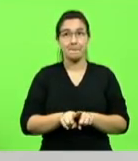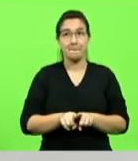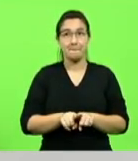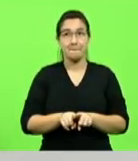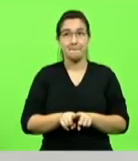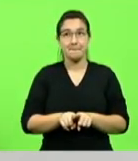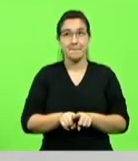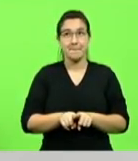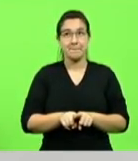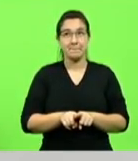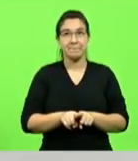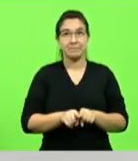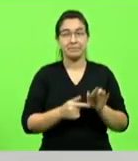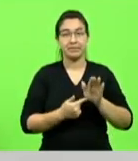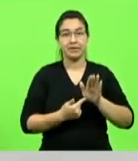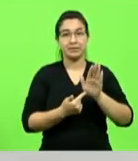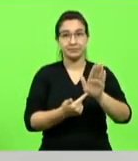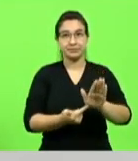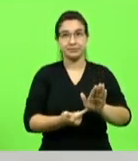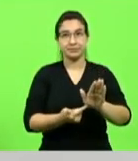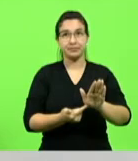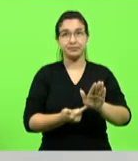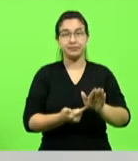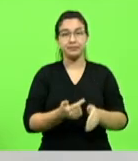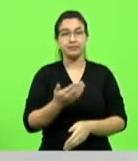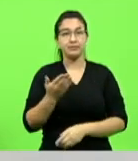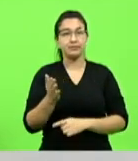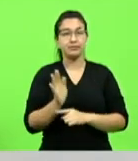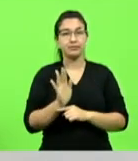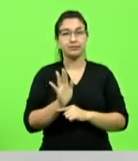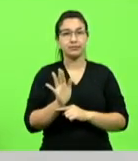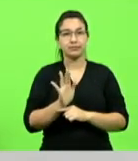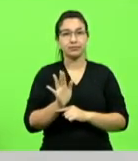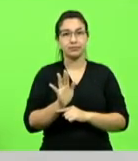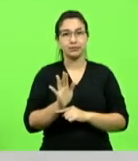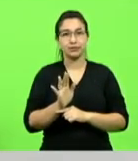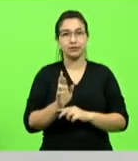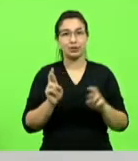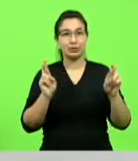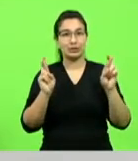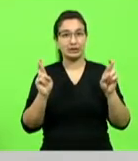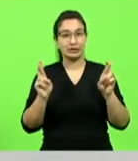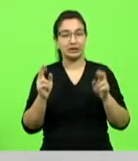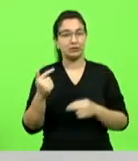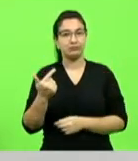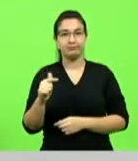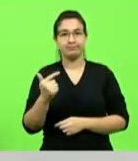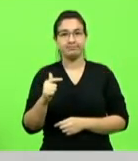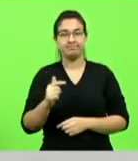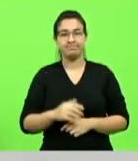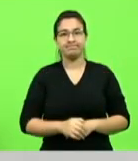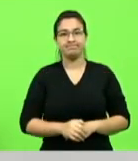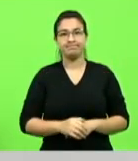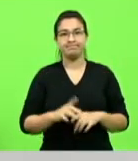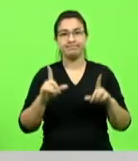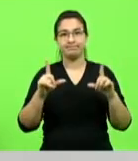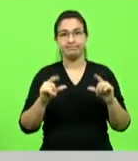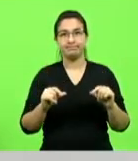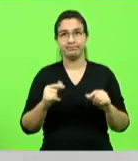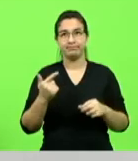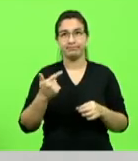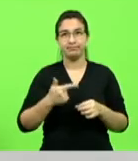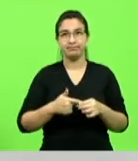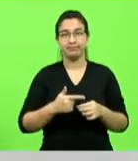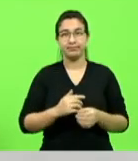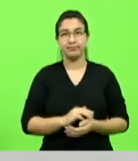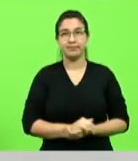nos apresentado uma desesperança não sei se existe isso em relação a baixa dos combustíveis o senhor quer comentar deputado Kennedy